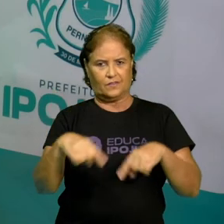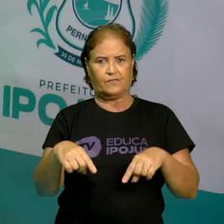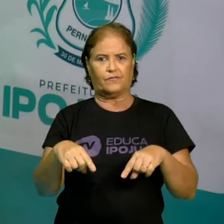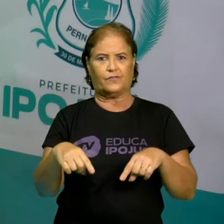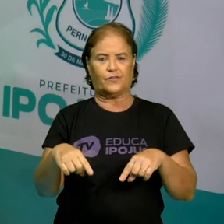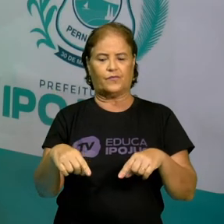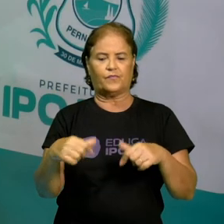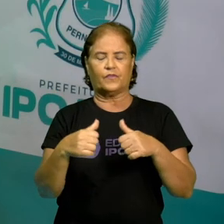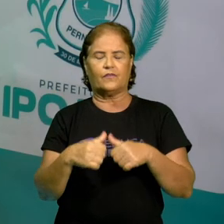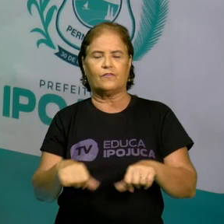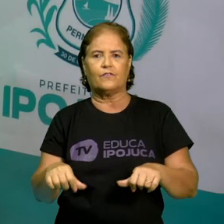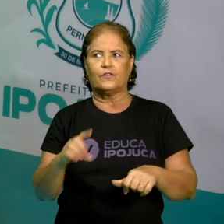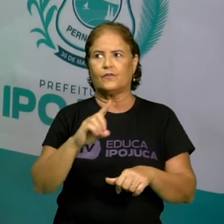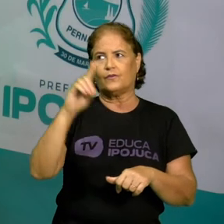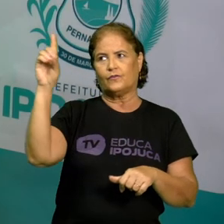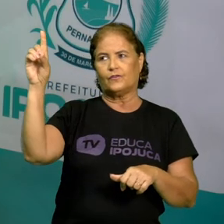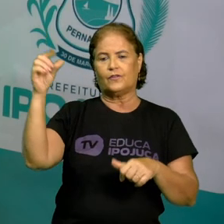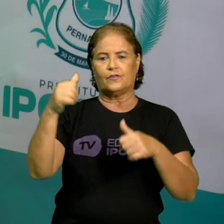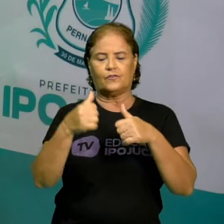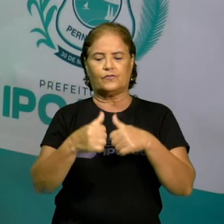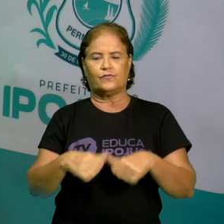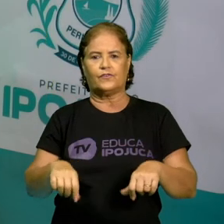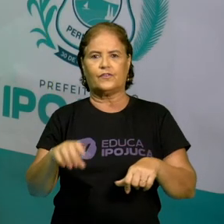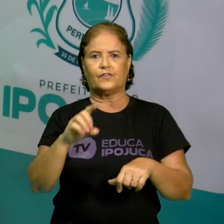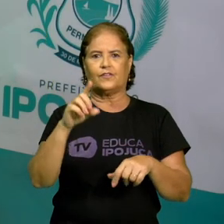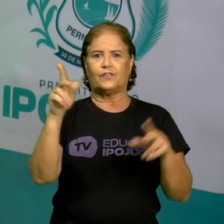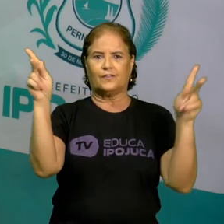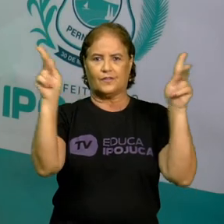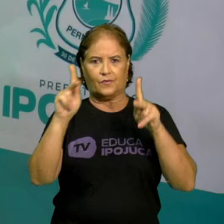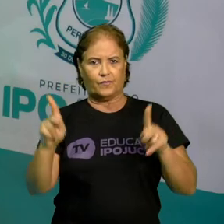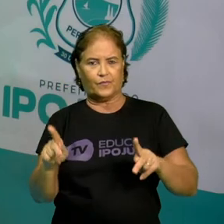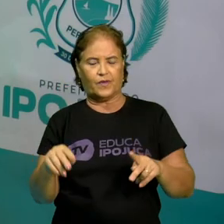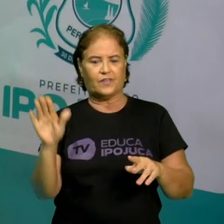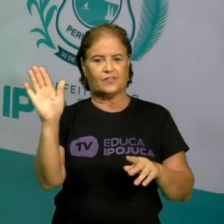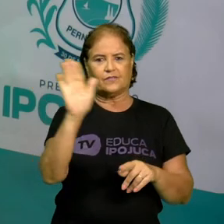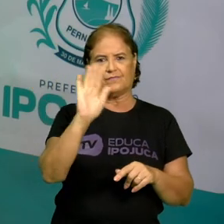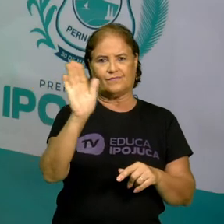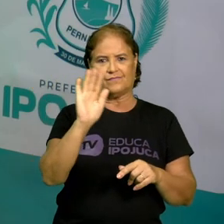E com Deus, fique na paz. E até mais.